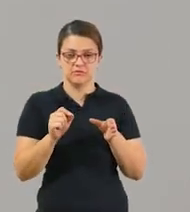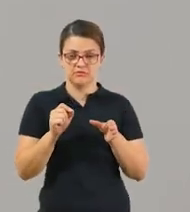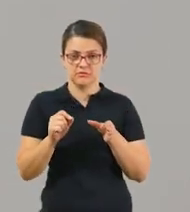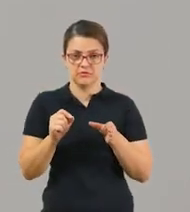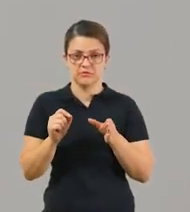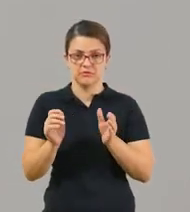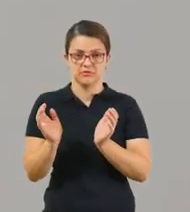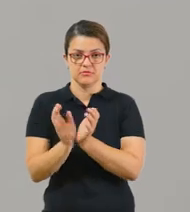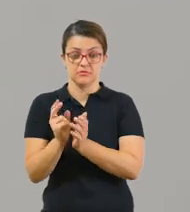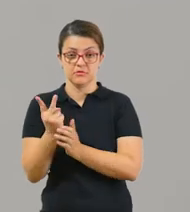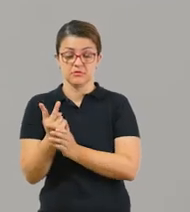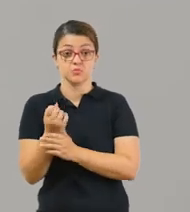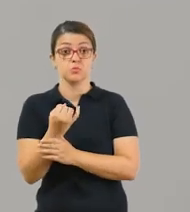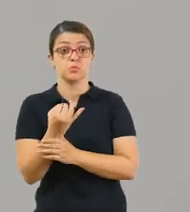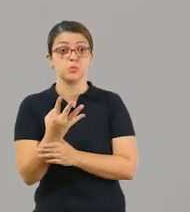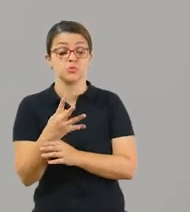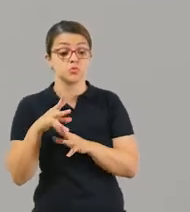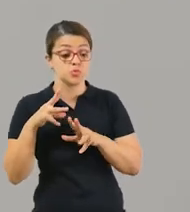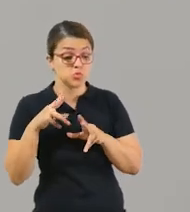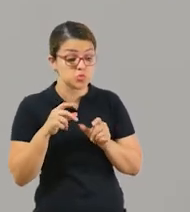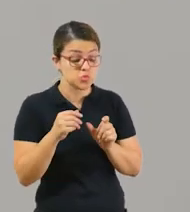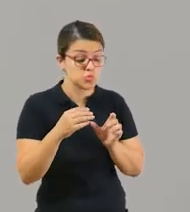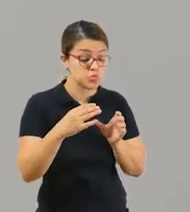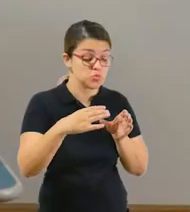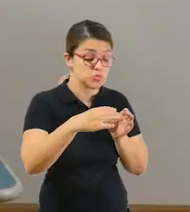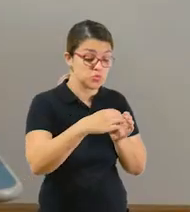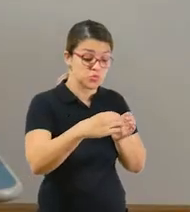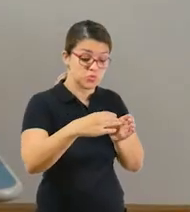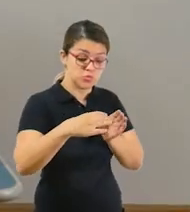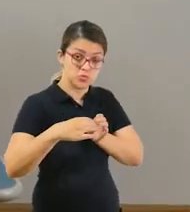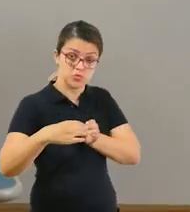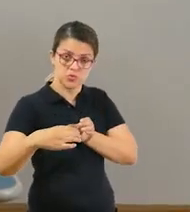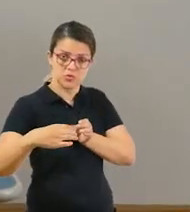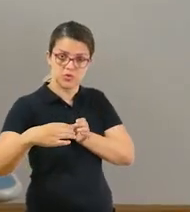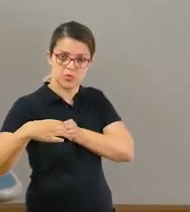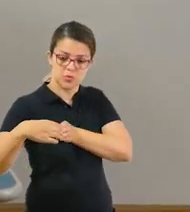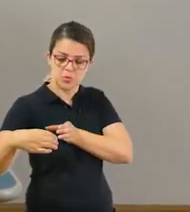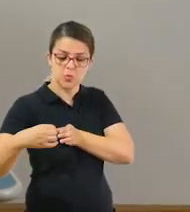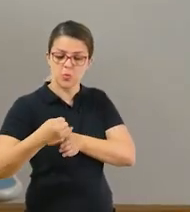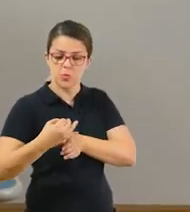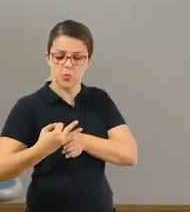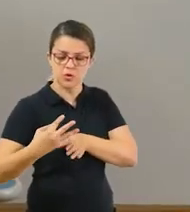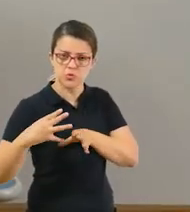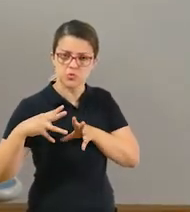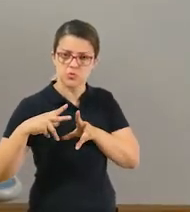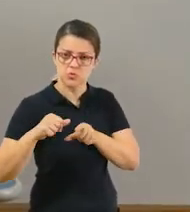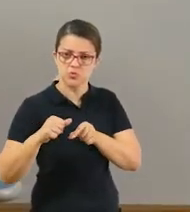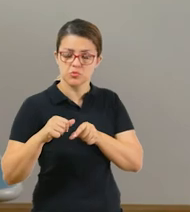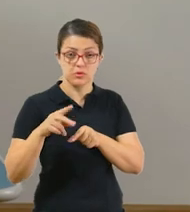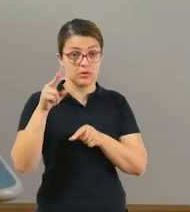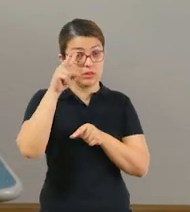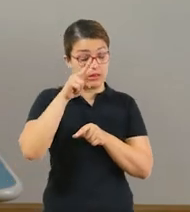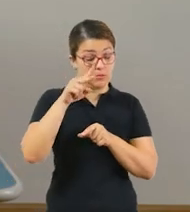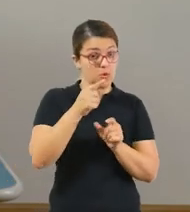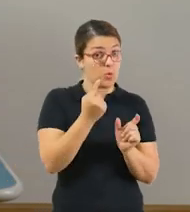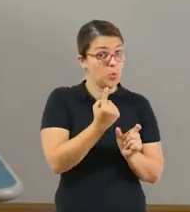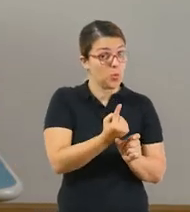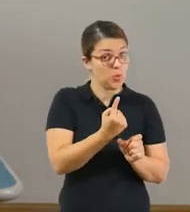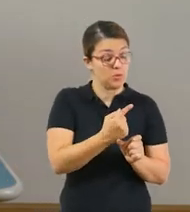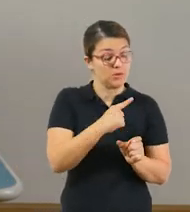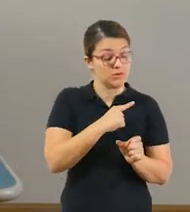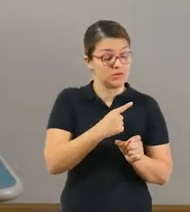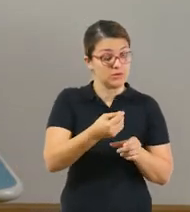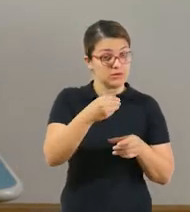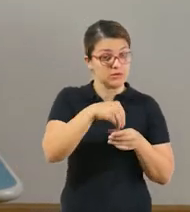caderno quantos bombons teriam ao todo dentro dessas 3 caixas. Lembrando que cada uma tem 12